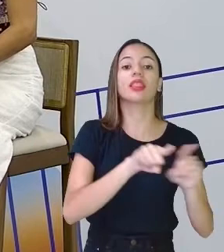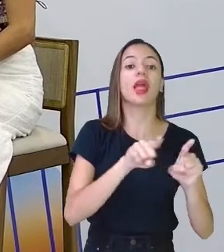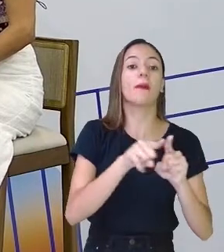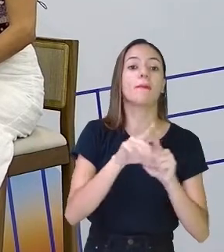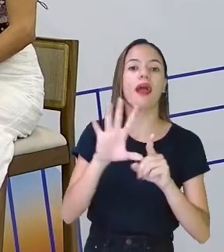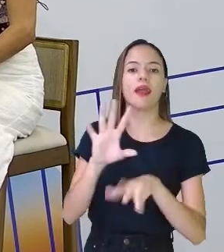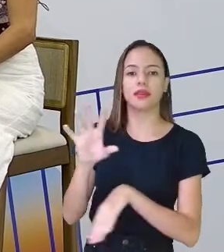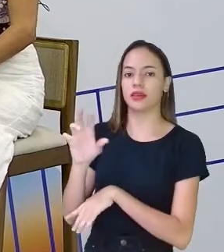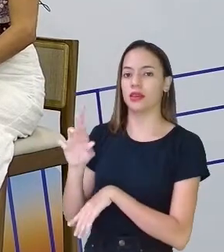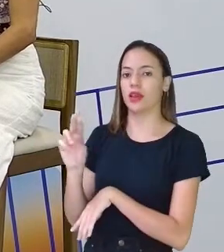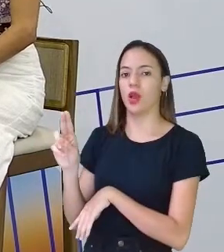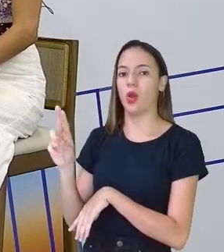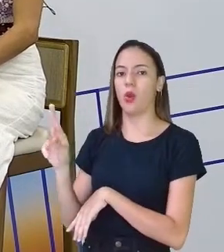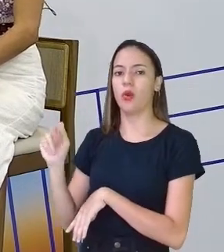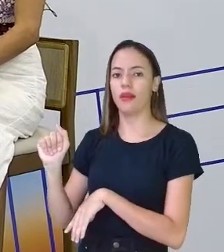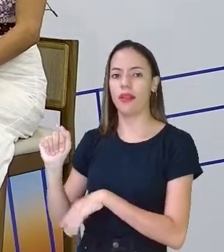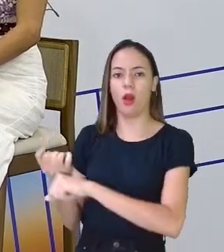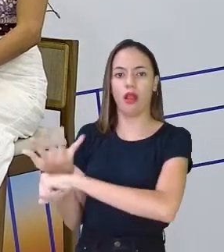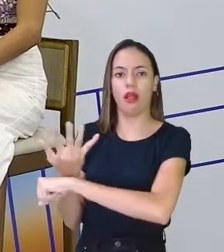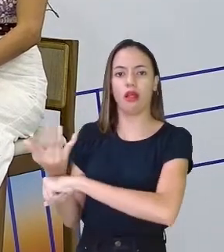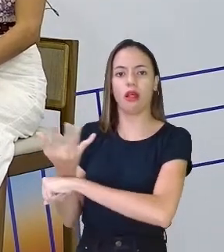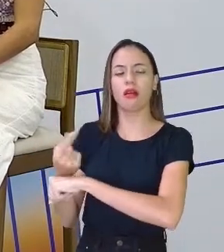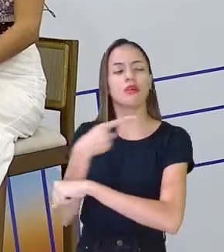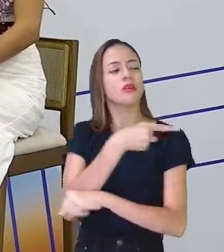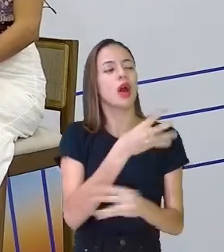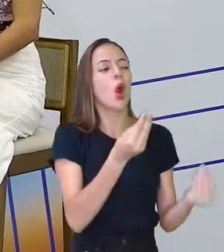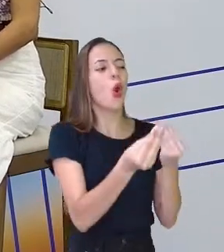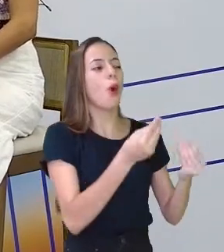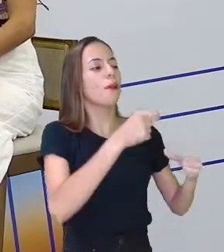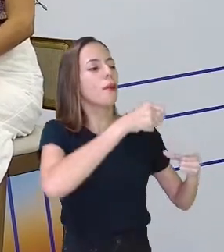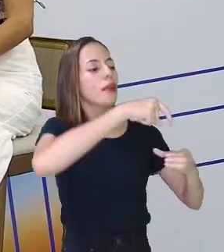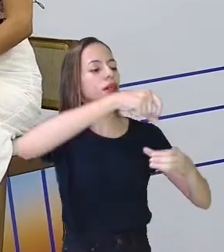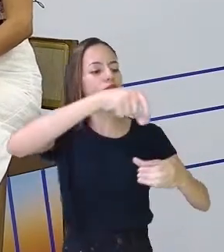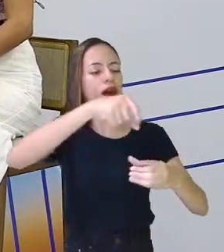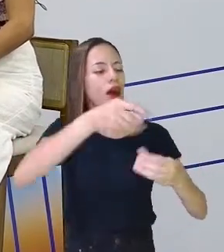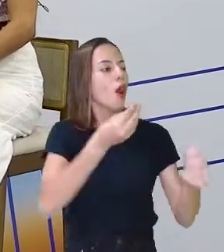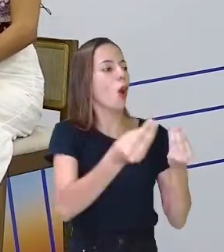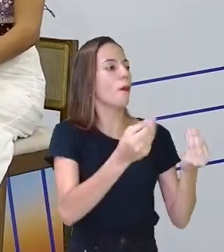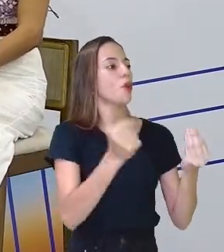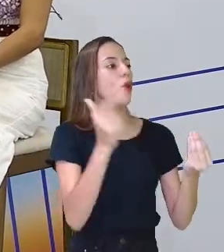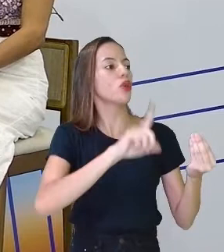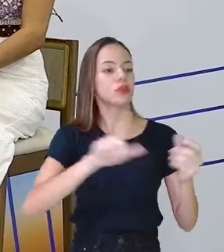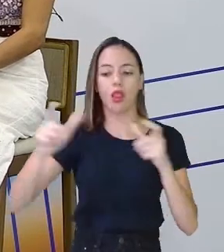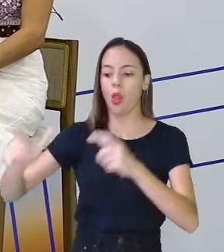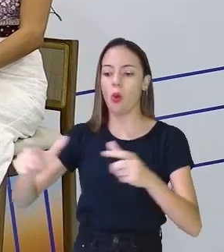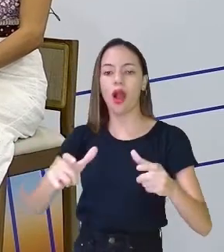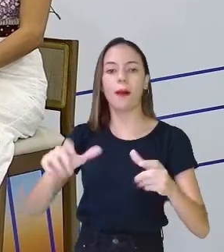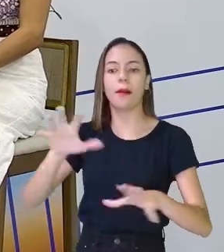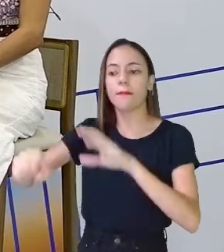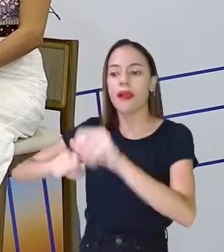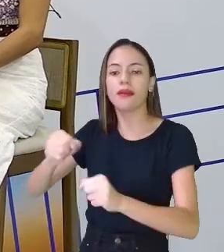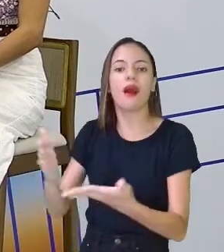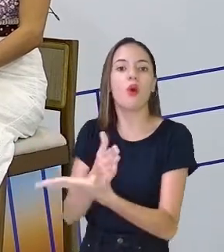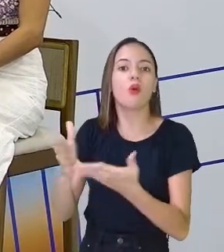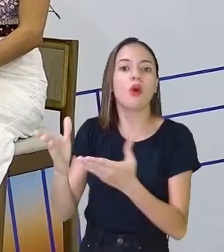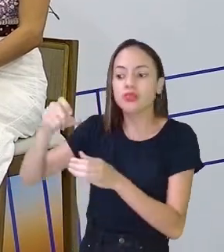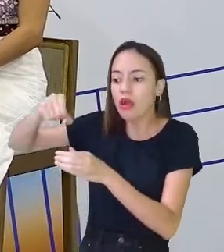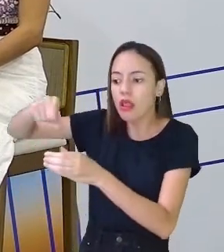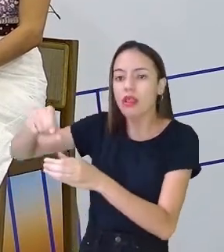gente, como é que a gente faz se a gente quiser realizar um plantio? Como é que a gente pode conseguir um lugar pra gente pegar mudas? Exatamente.